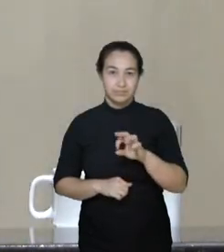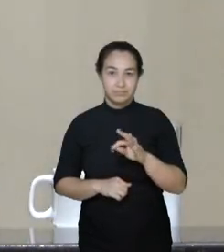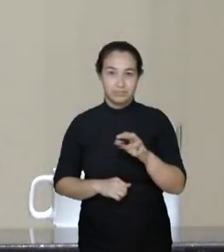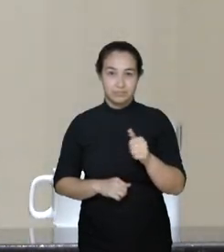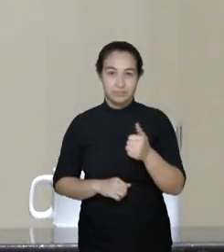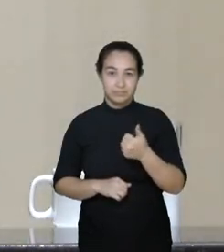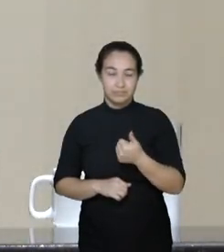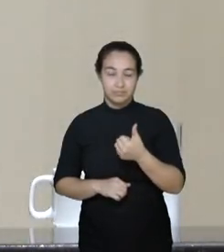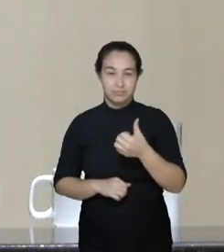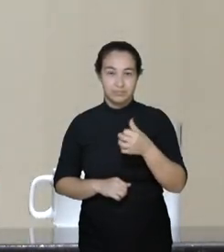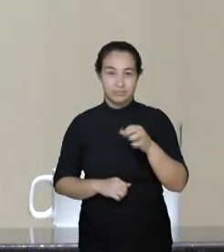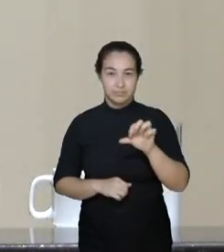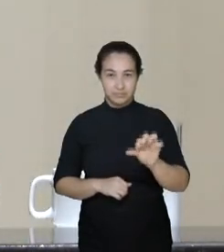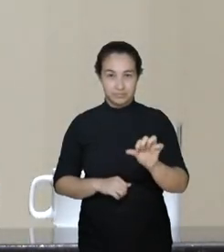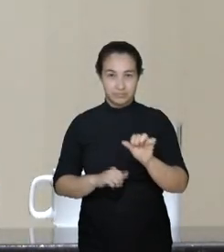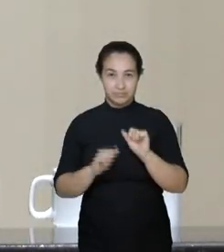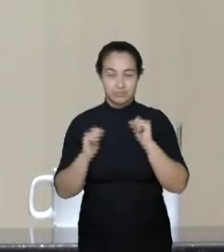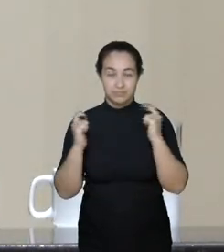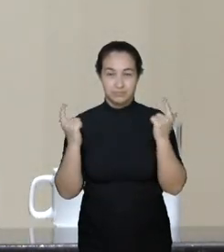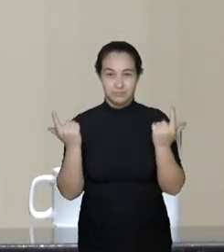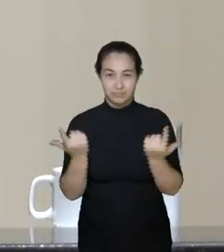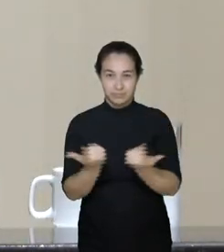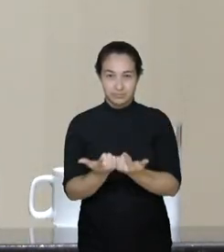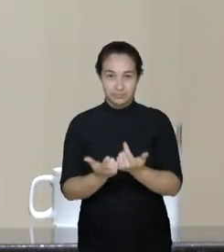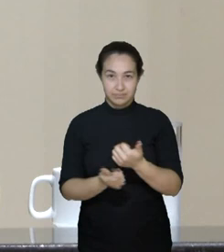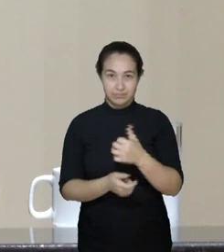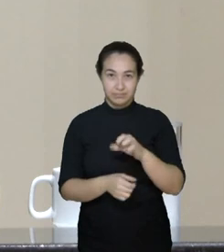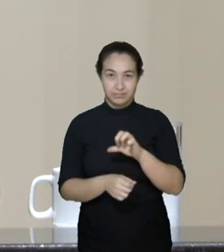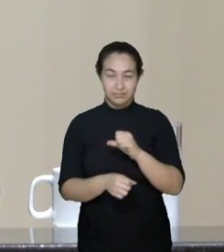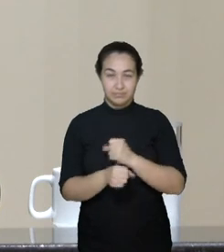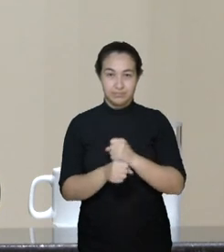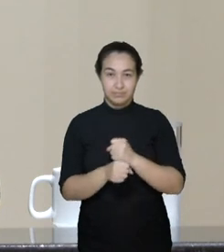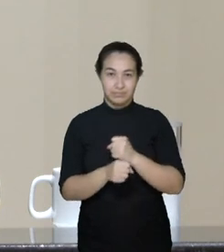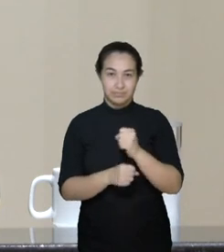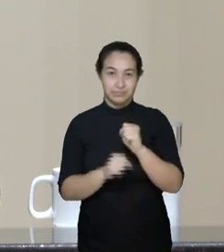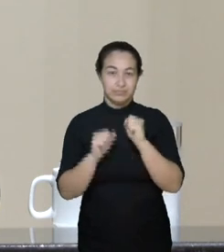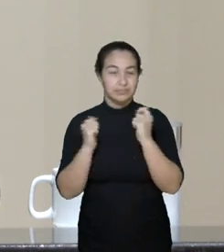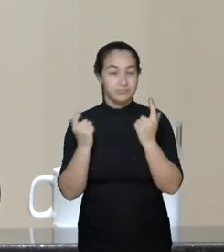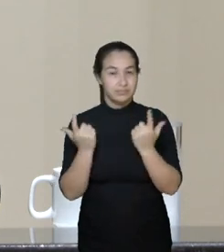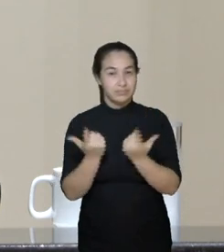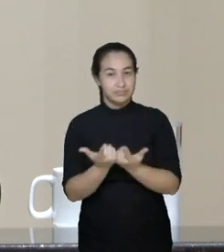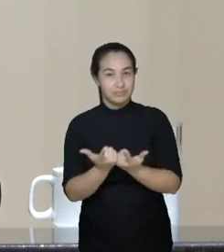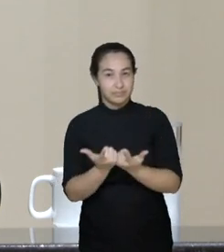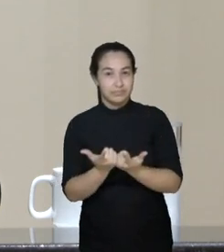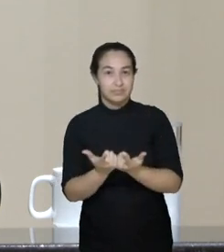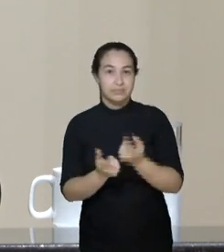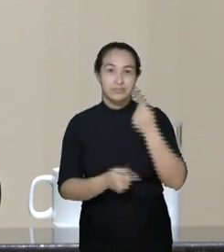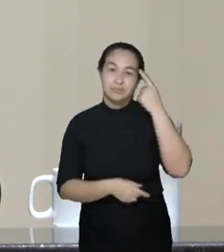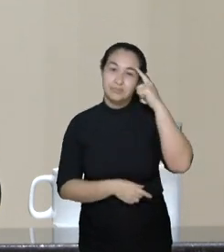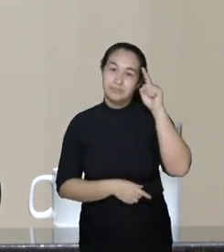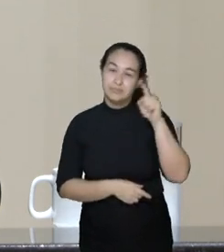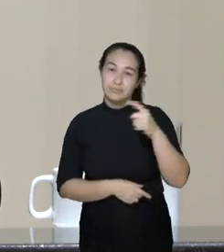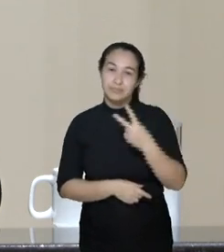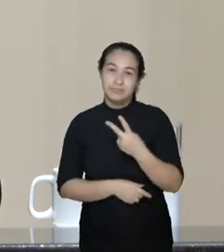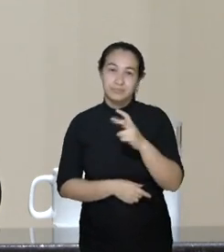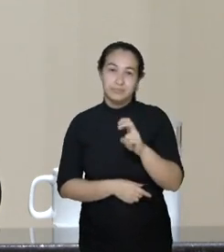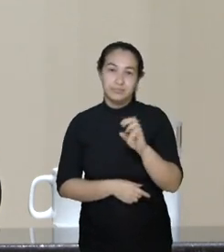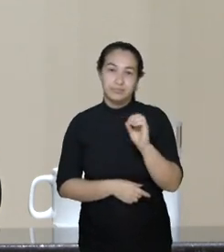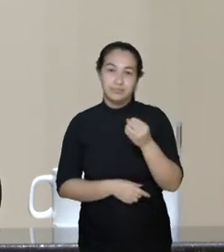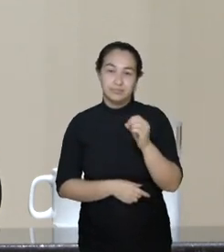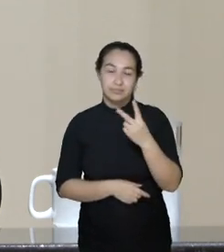19ª sessão extraordinária e da 4ª sessão legislativa da 19ª legislatura da Sembédia Legislativa do Estado de Santa Catarina realizada em 25 de outubro de 2022.